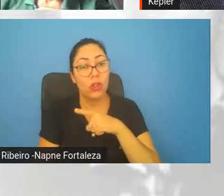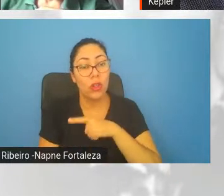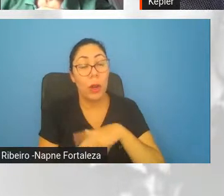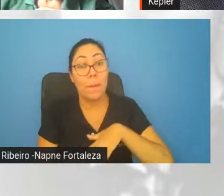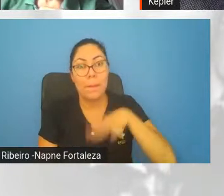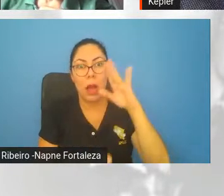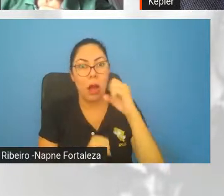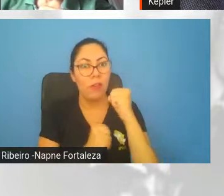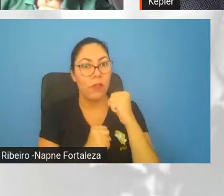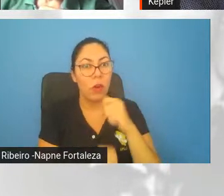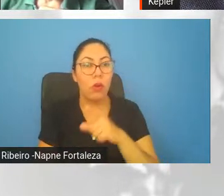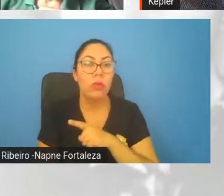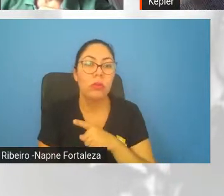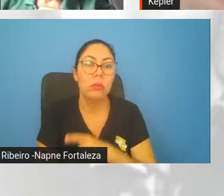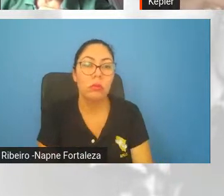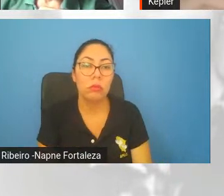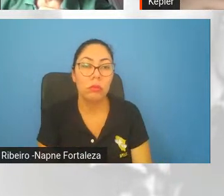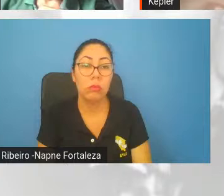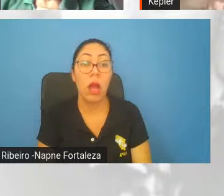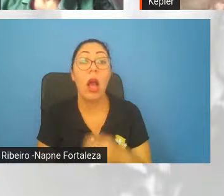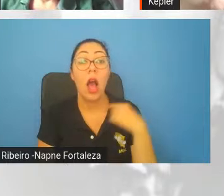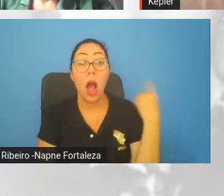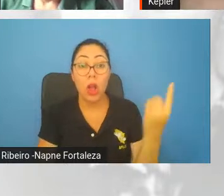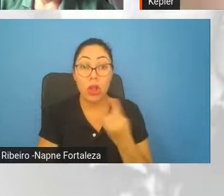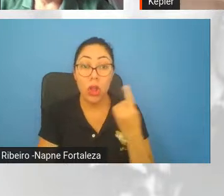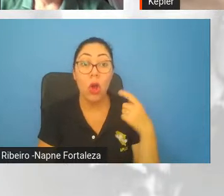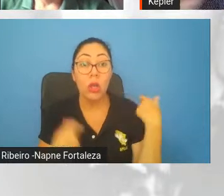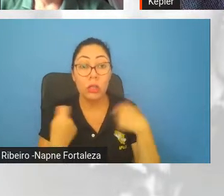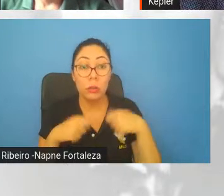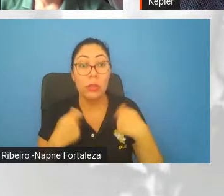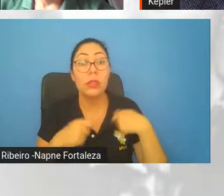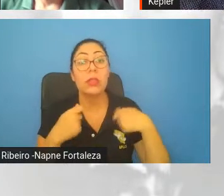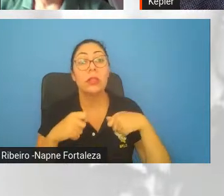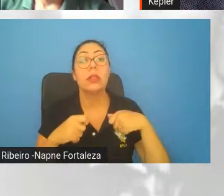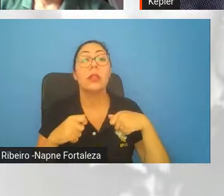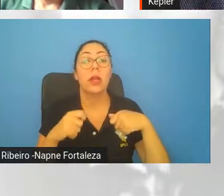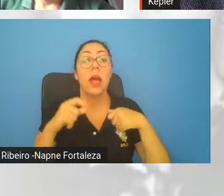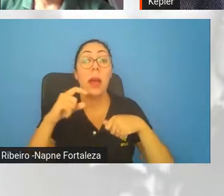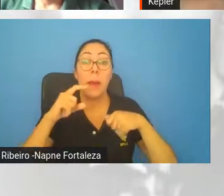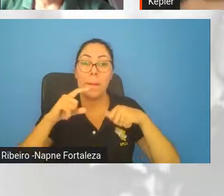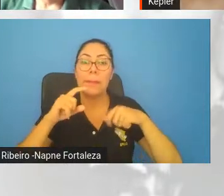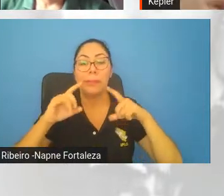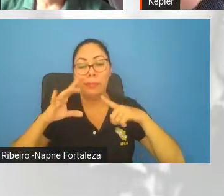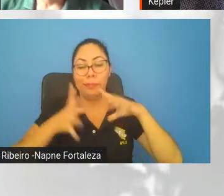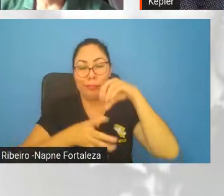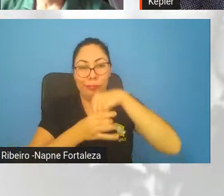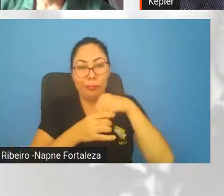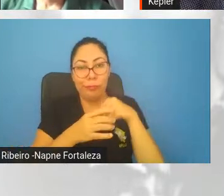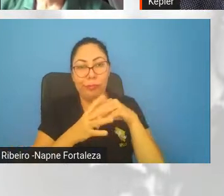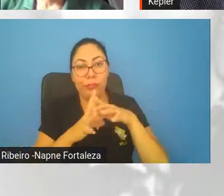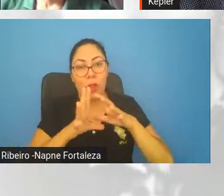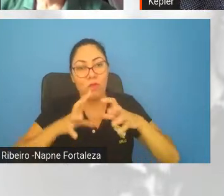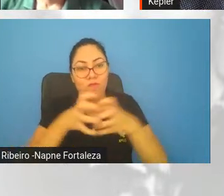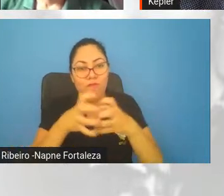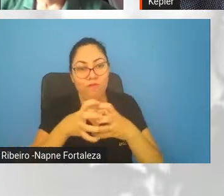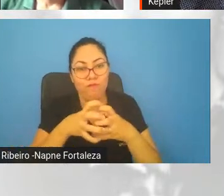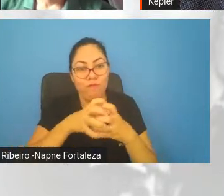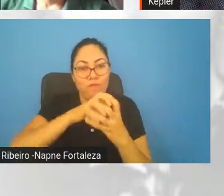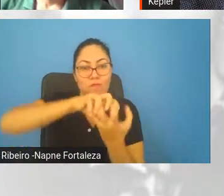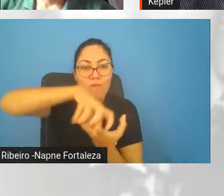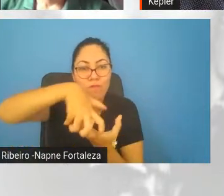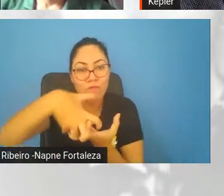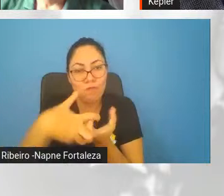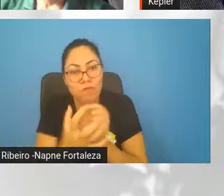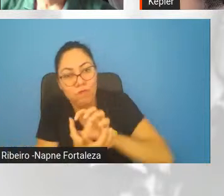Então, uma maneira disso fazer é tu concentrar a matéria e girar rapidamente e campos internos,